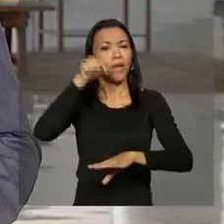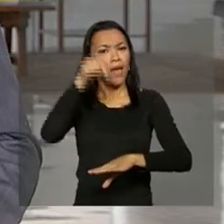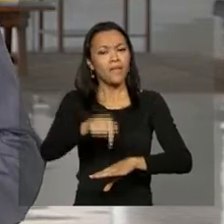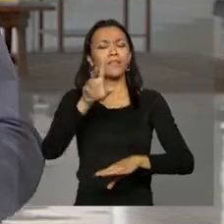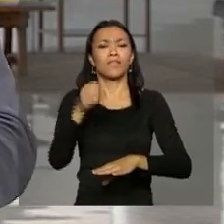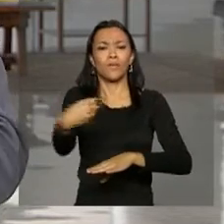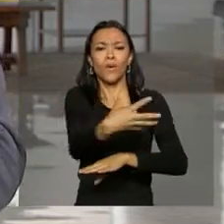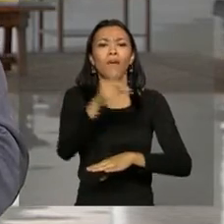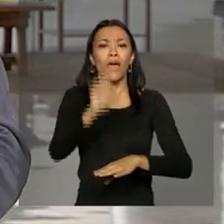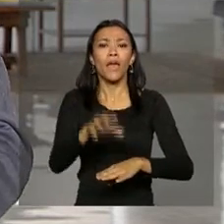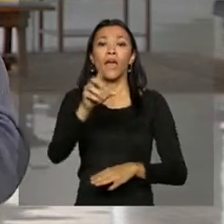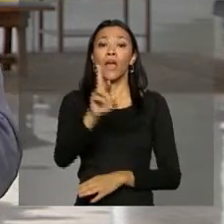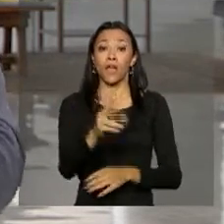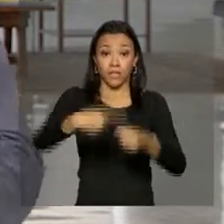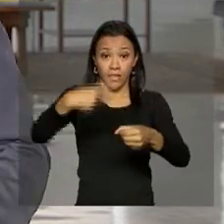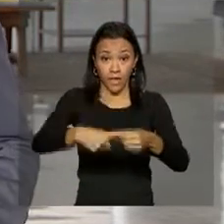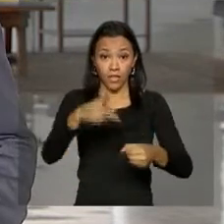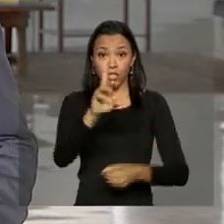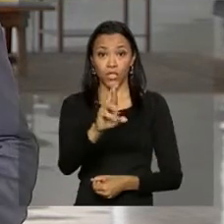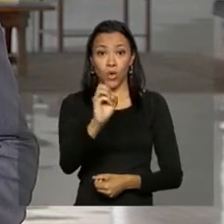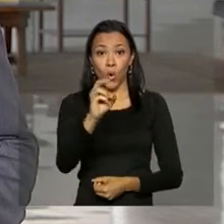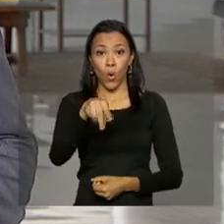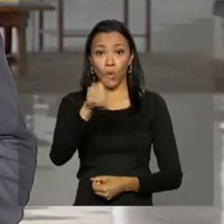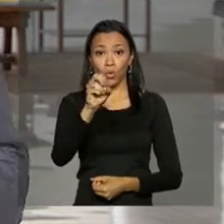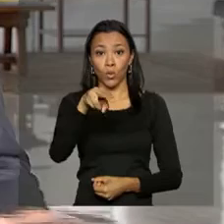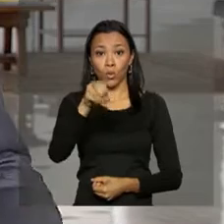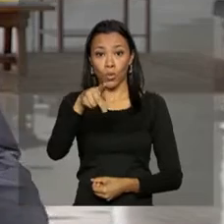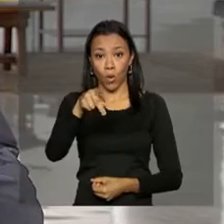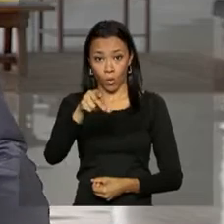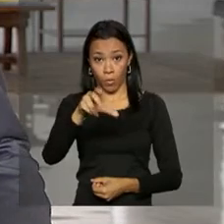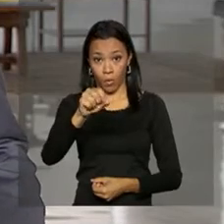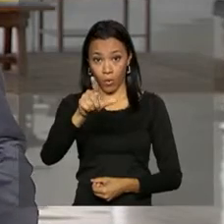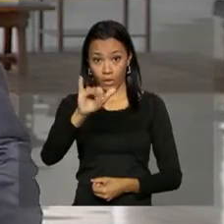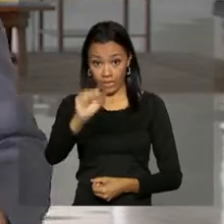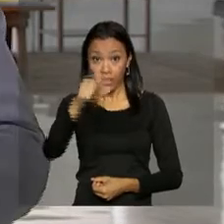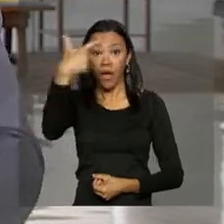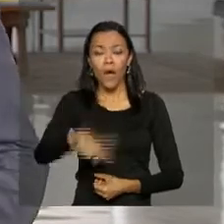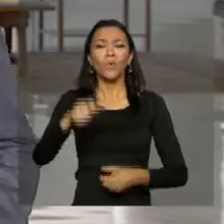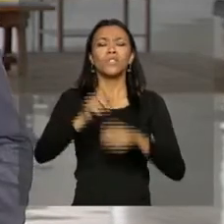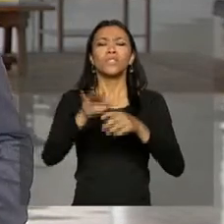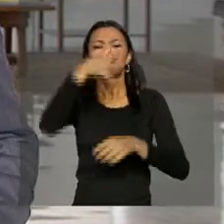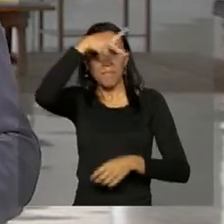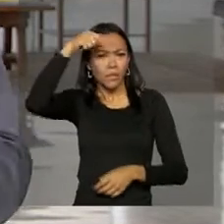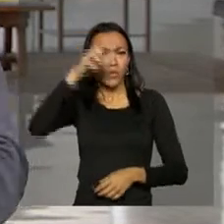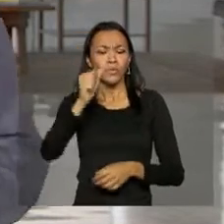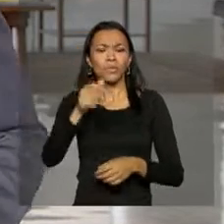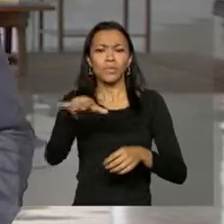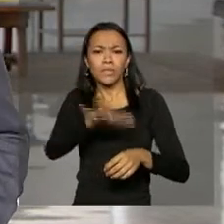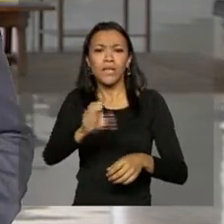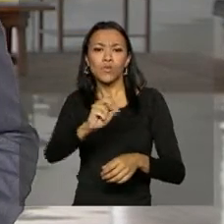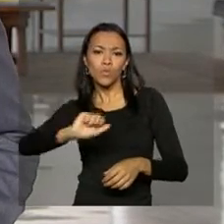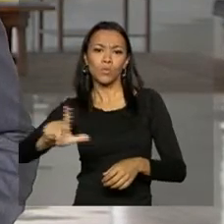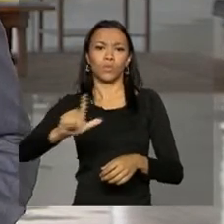vai ficar em Rondonópolis, região sul do Mato Grosso. A expectativa é que a nova universidade federal afete